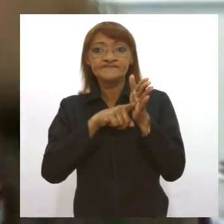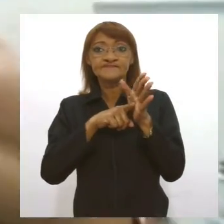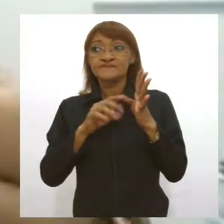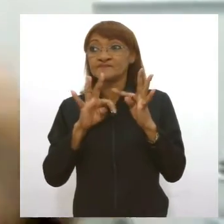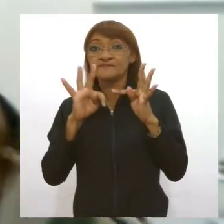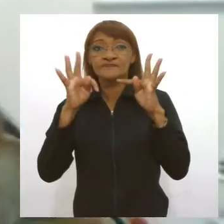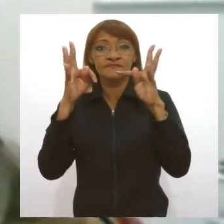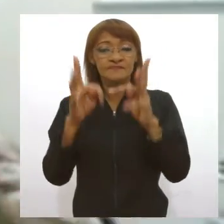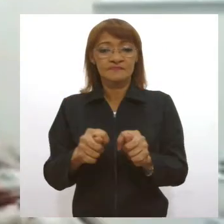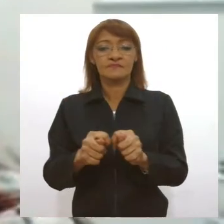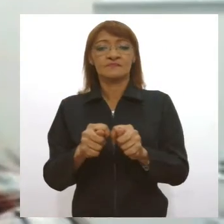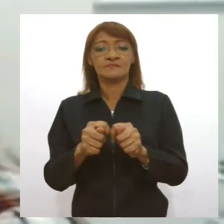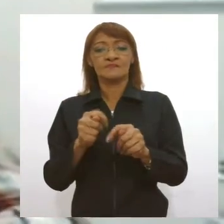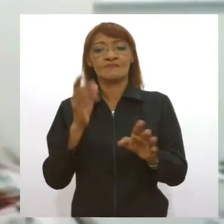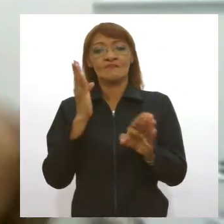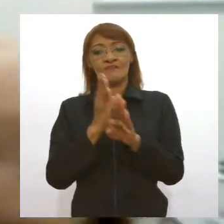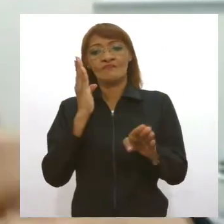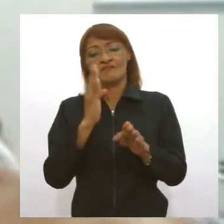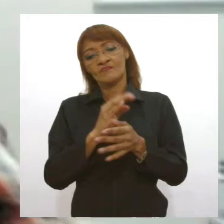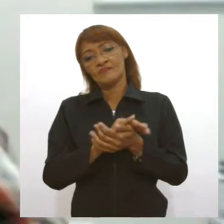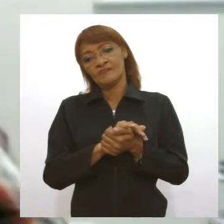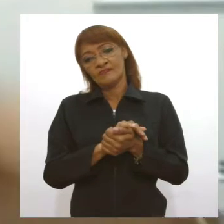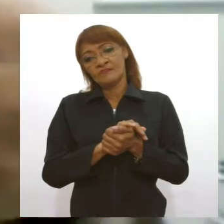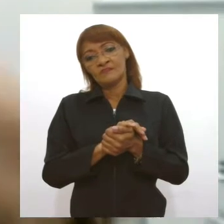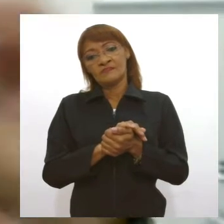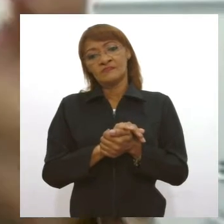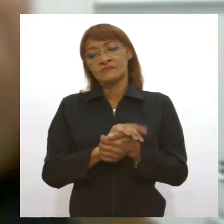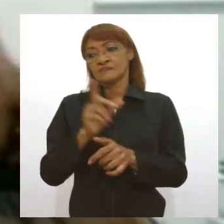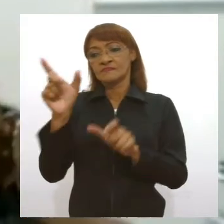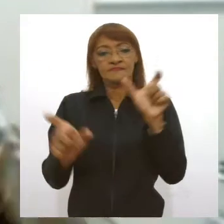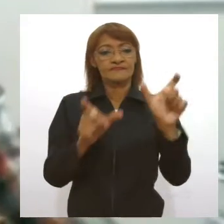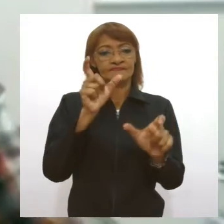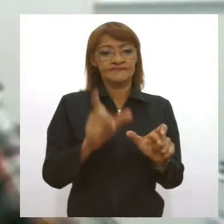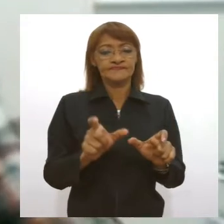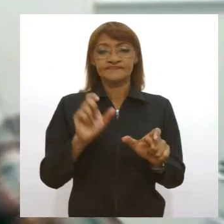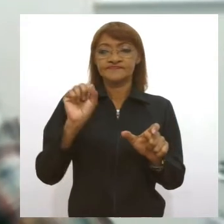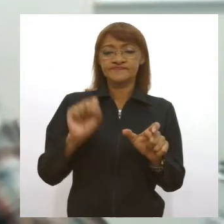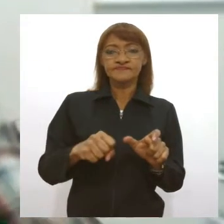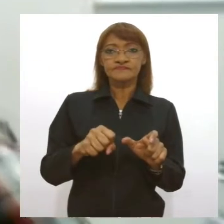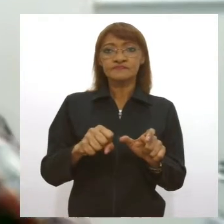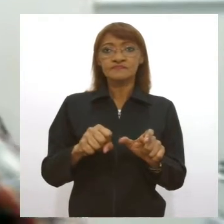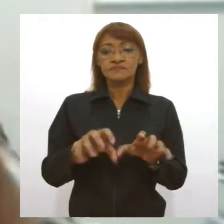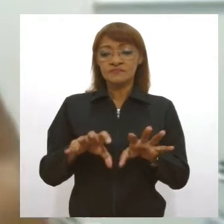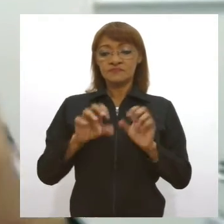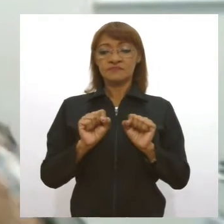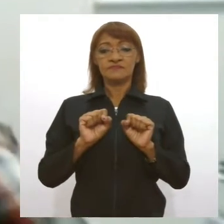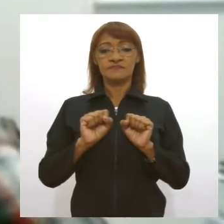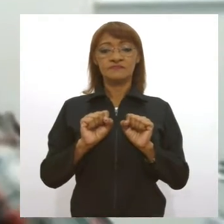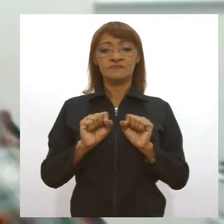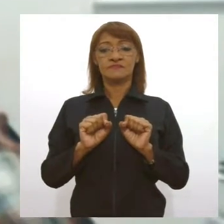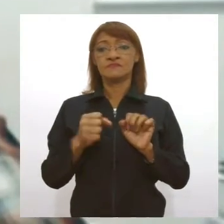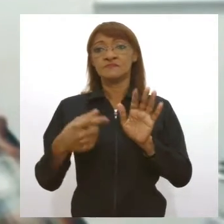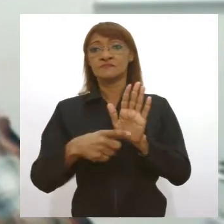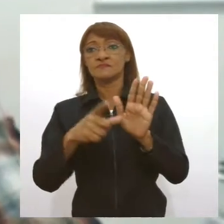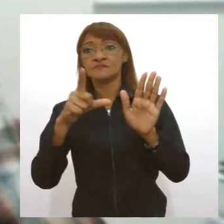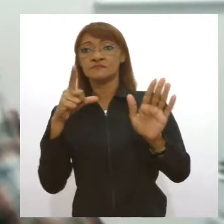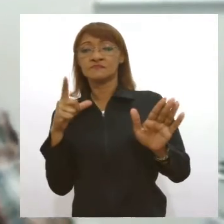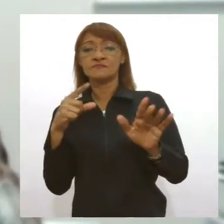que descobrem que o paciente está infectado o quanto antes. Para quê? Para conseguir